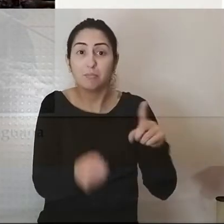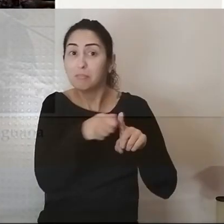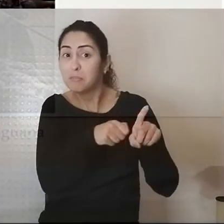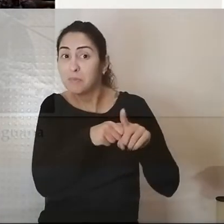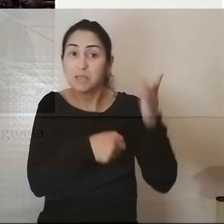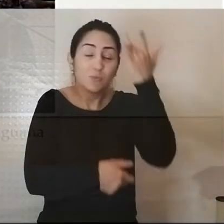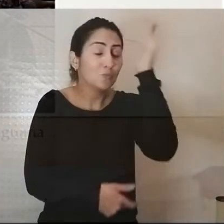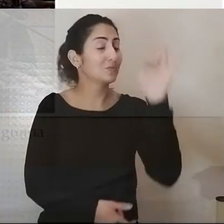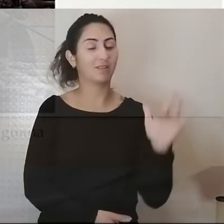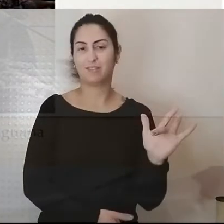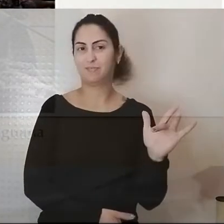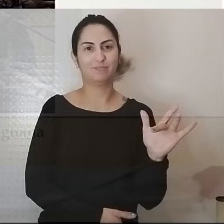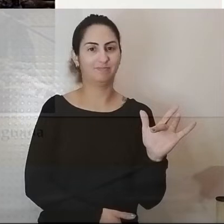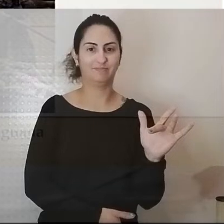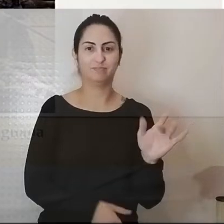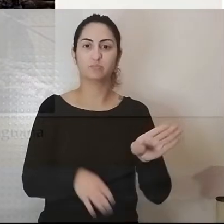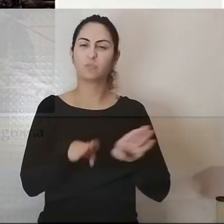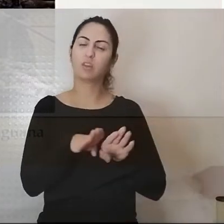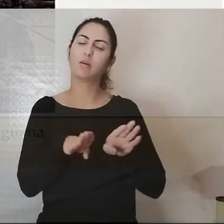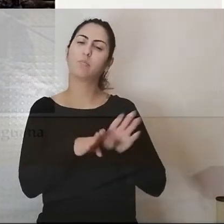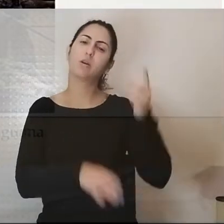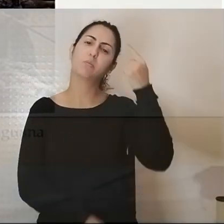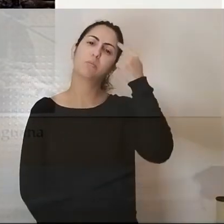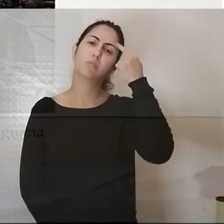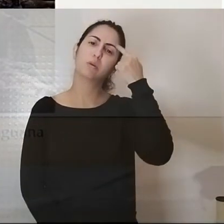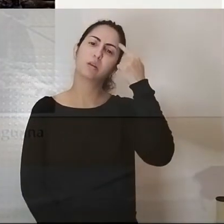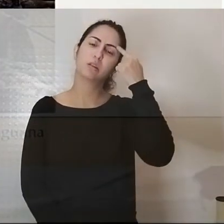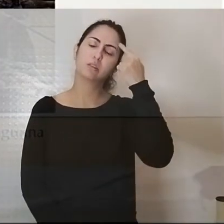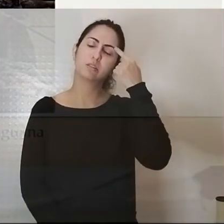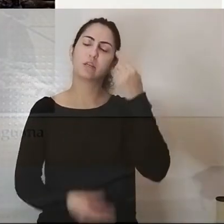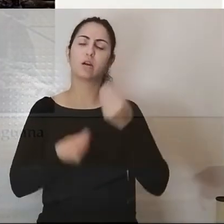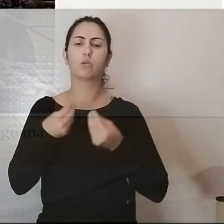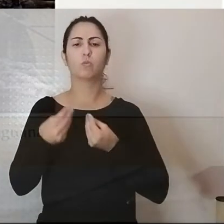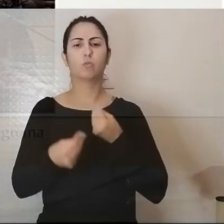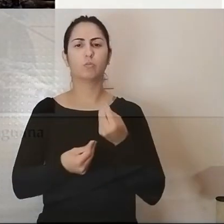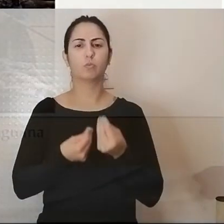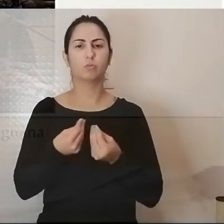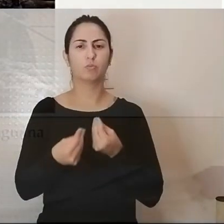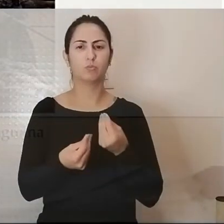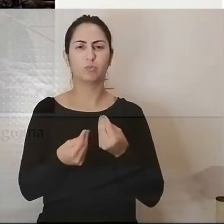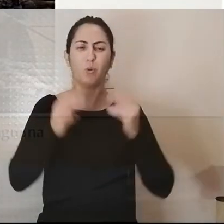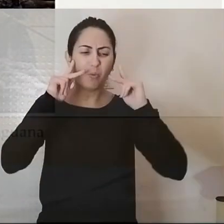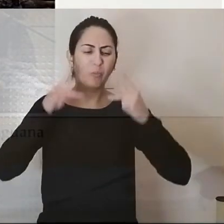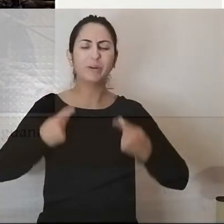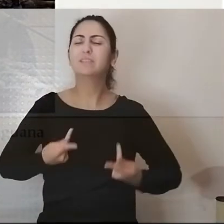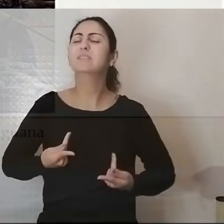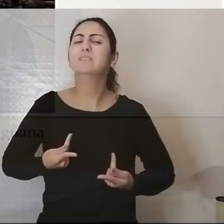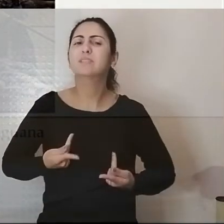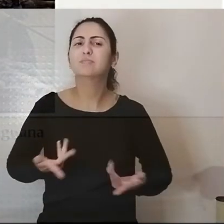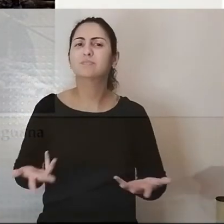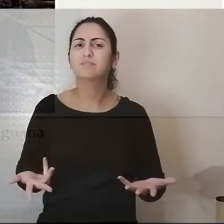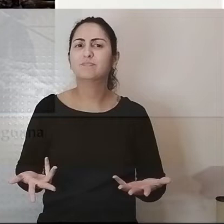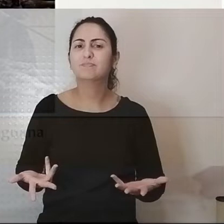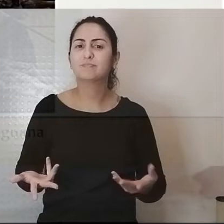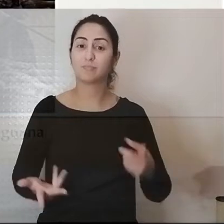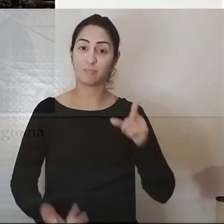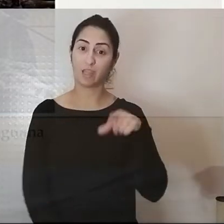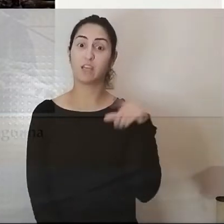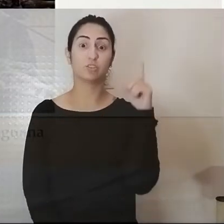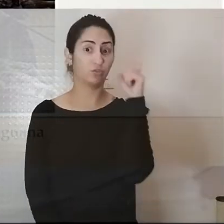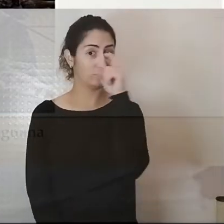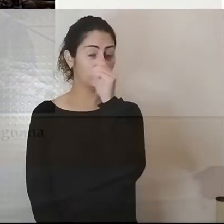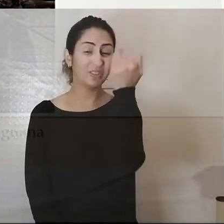e o que faz pensar neste sentido de humanismo é difícil